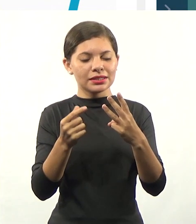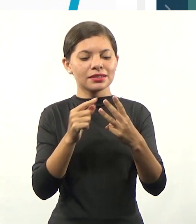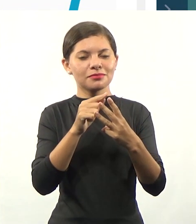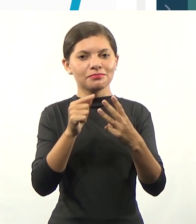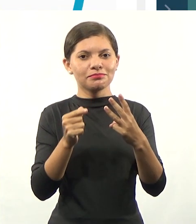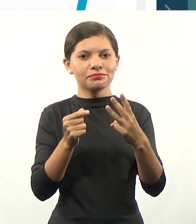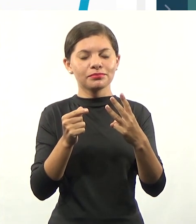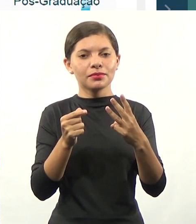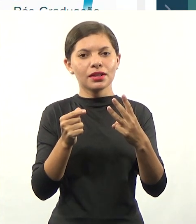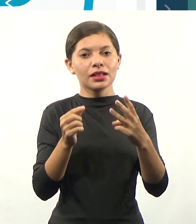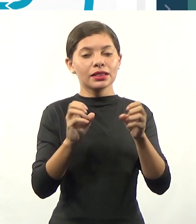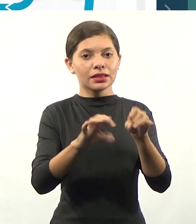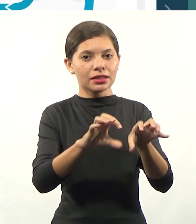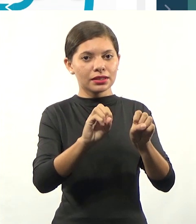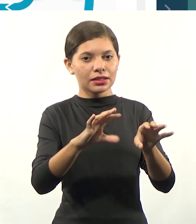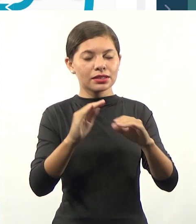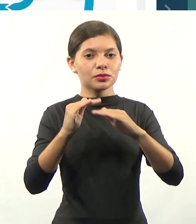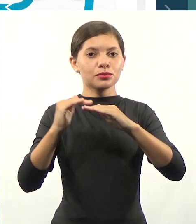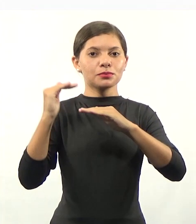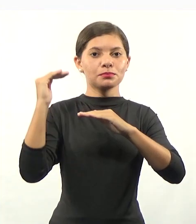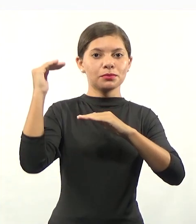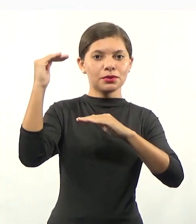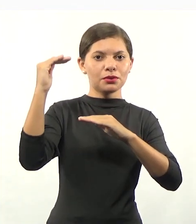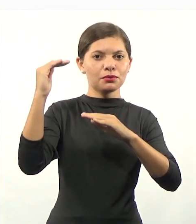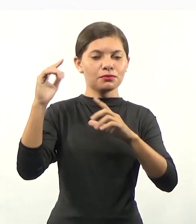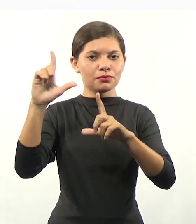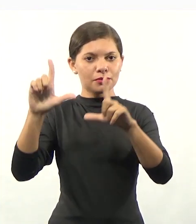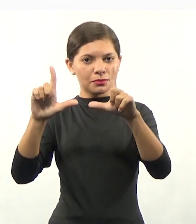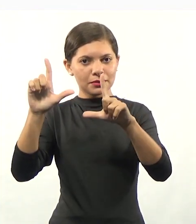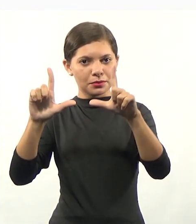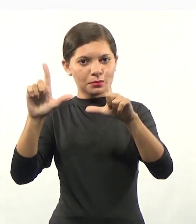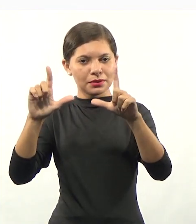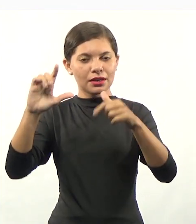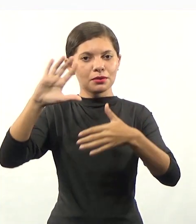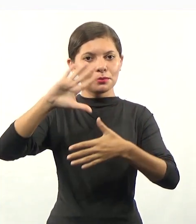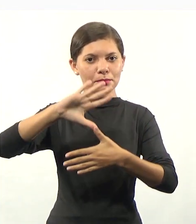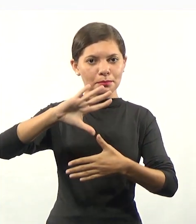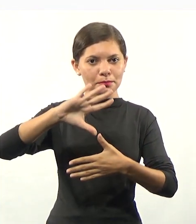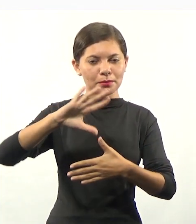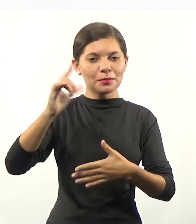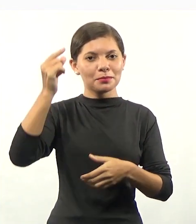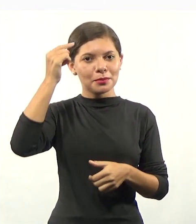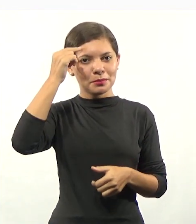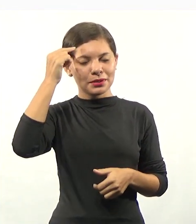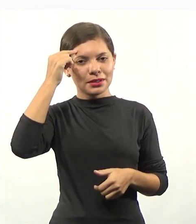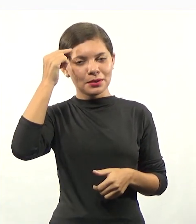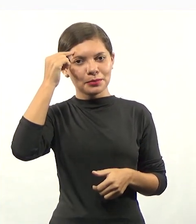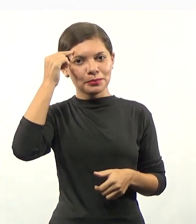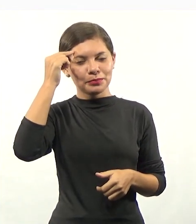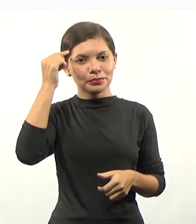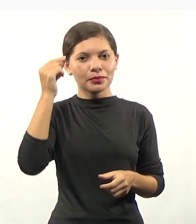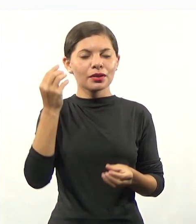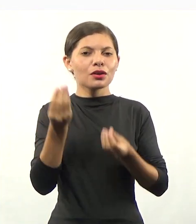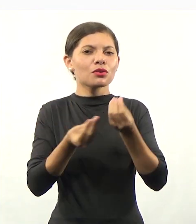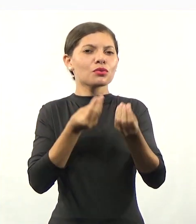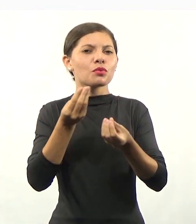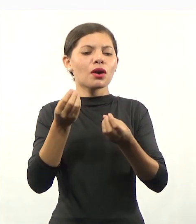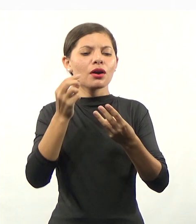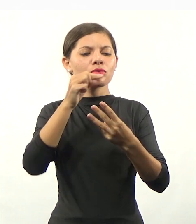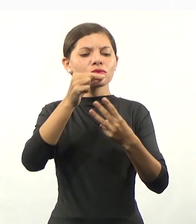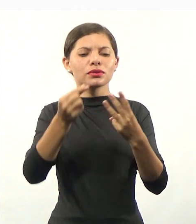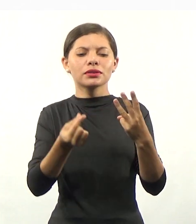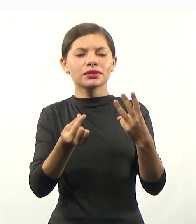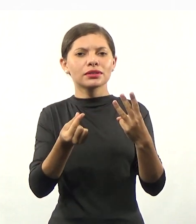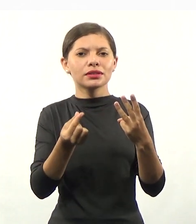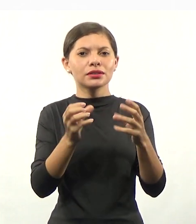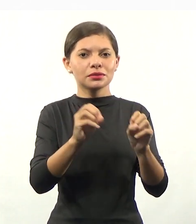tripé da educação superior. Então, vamos acompanhar aqui o nosso mapa mental feito no Google. Qual que é o tripé do